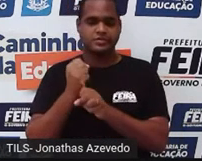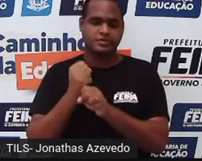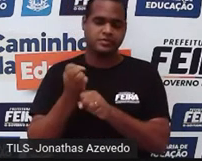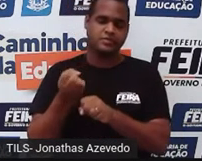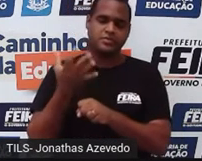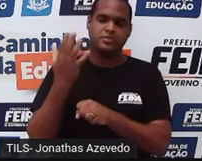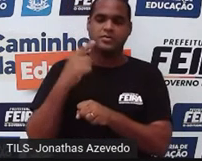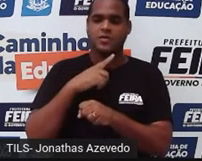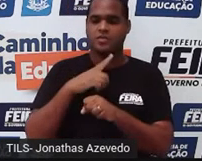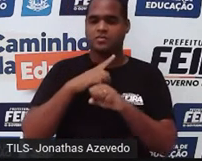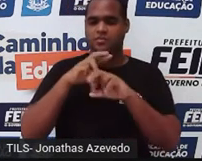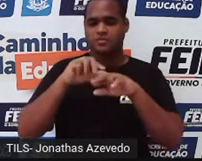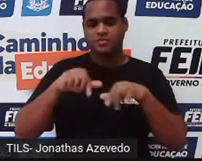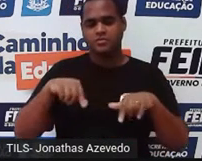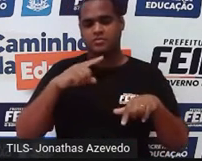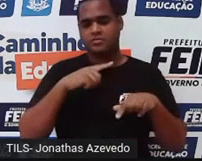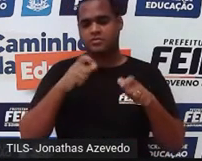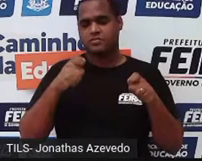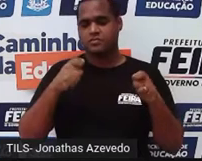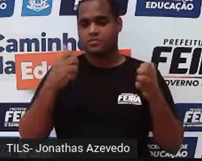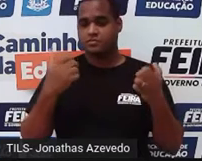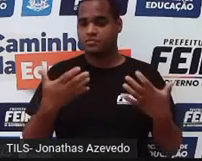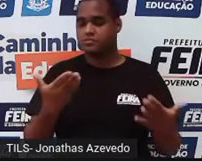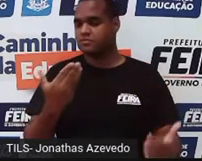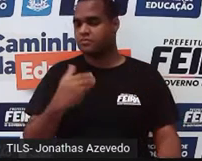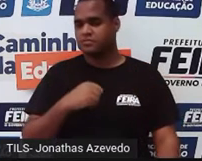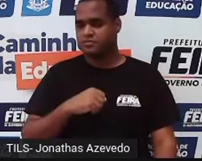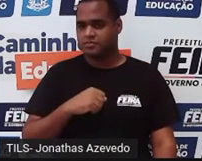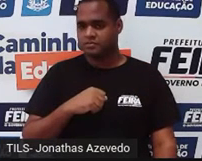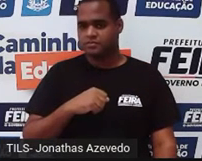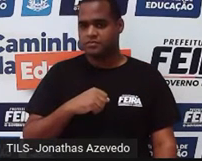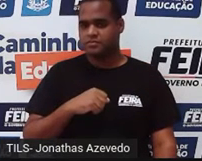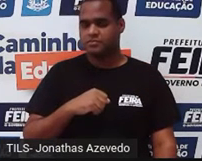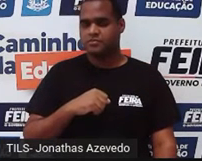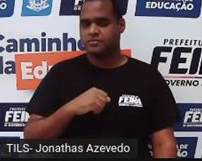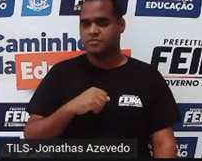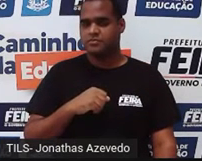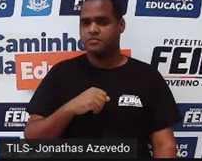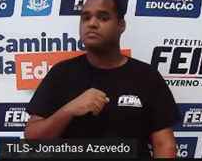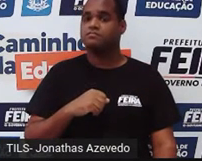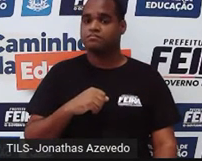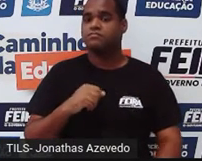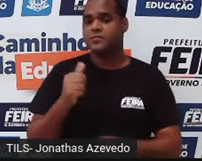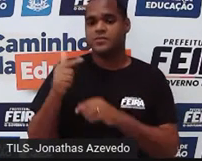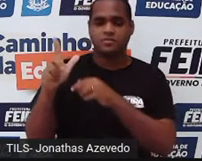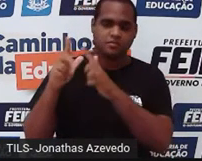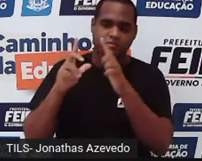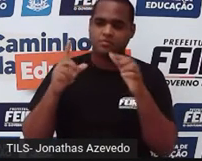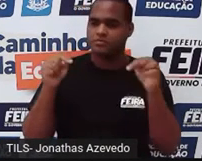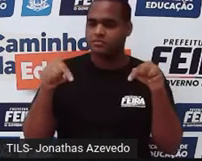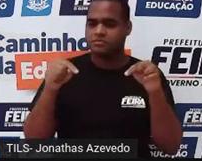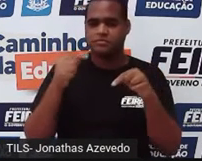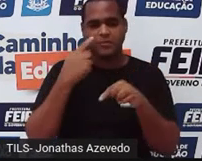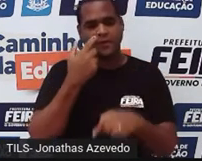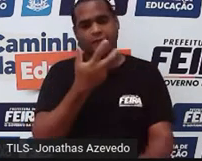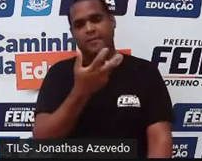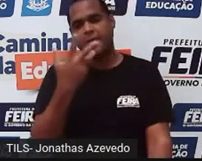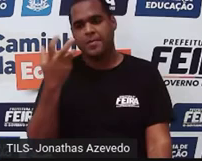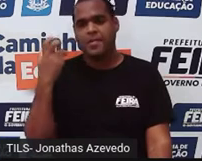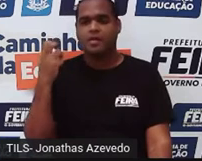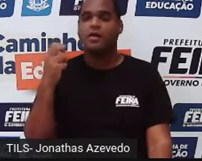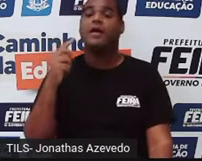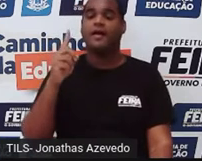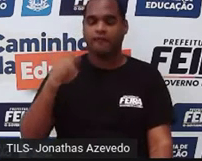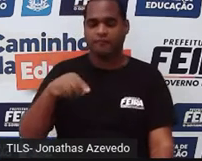ou medidas, né? Alguma coisa que está aí à sua volta vai